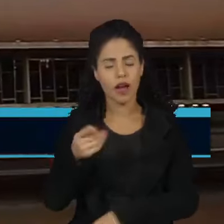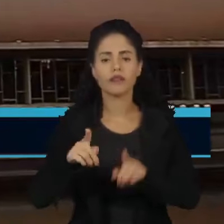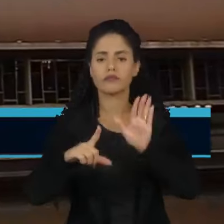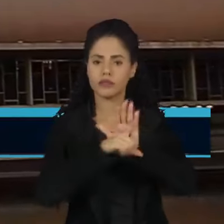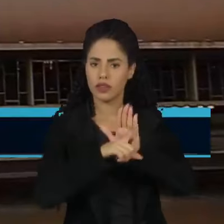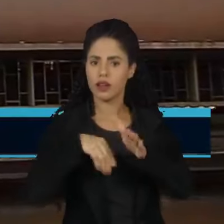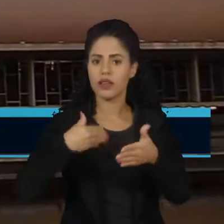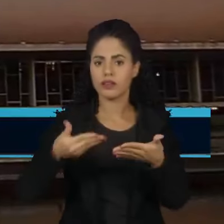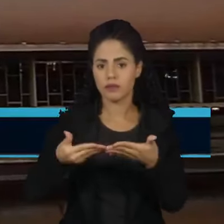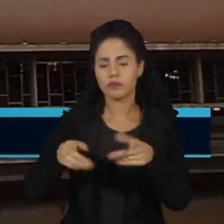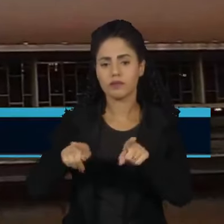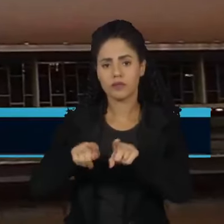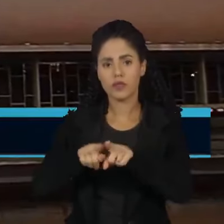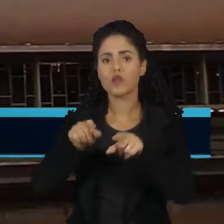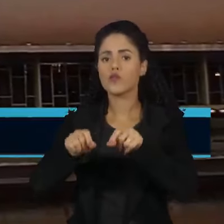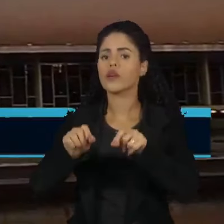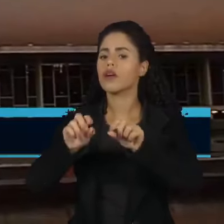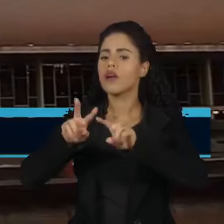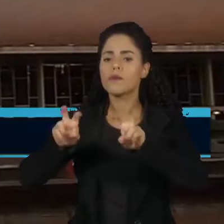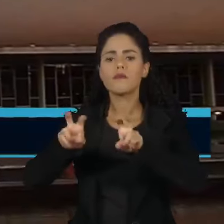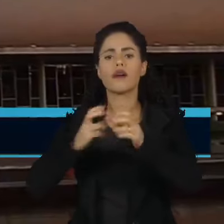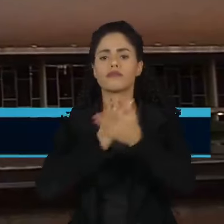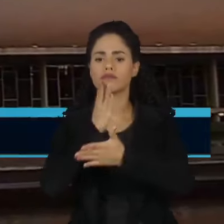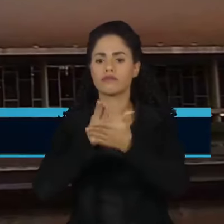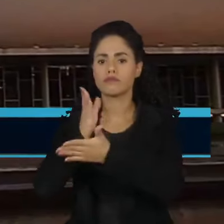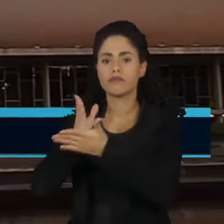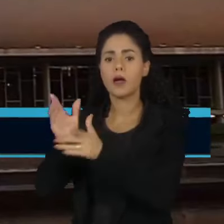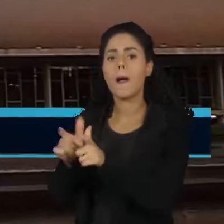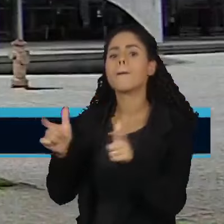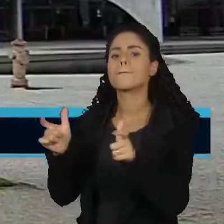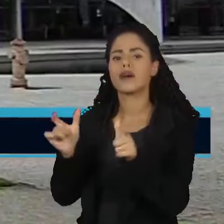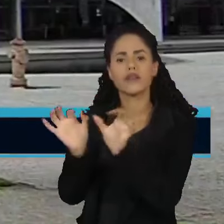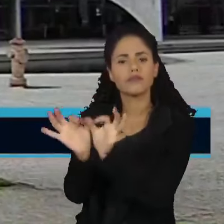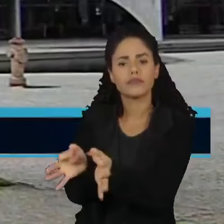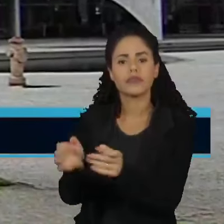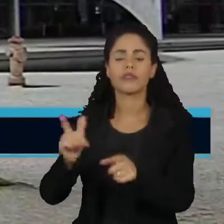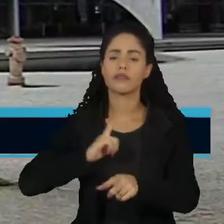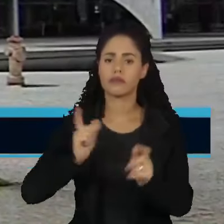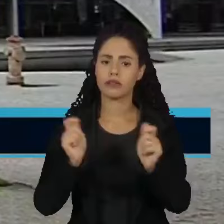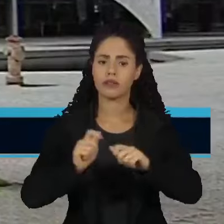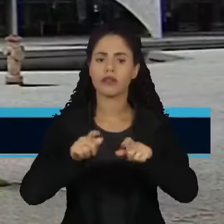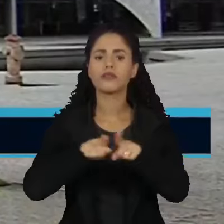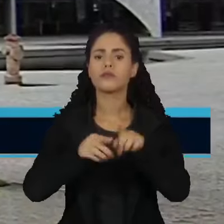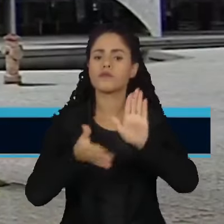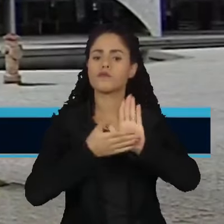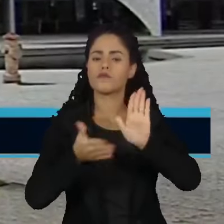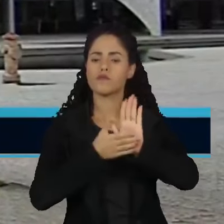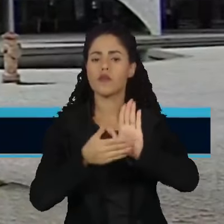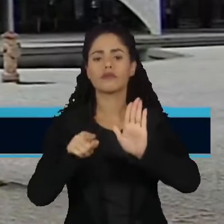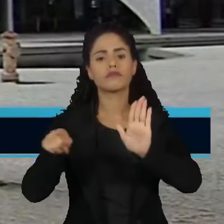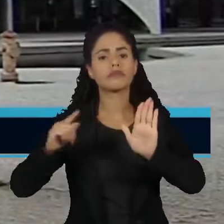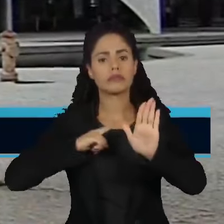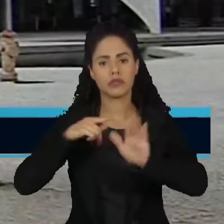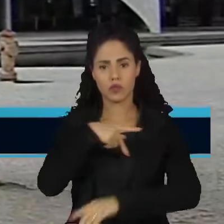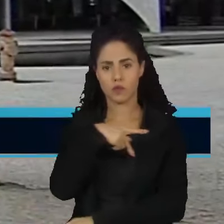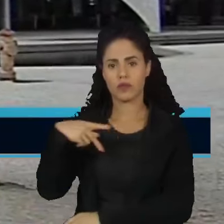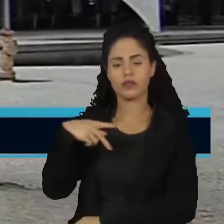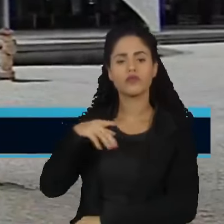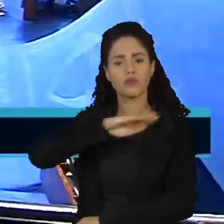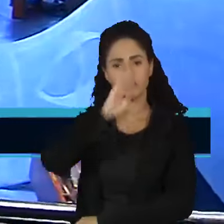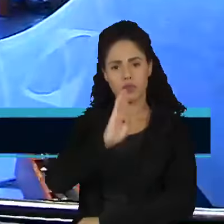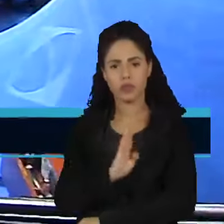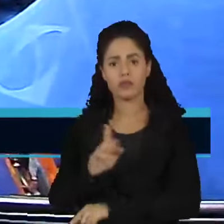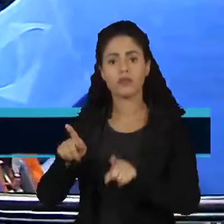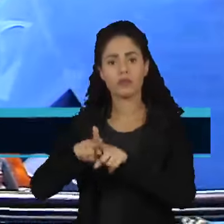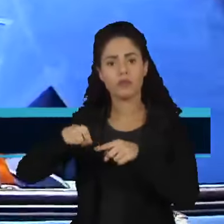leis ordinárias são aquelas aprovadas por maioria simples e podem ser propostas pelo presidente da República,